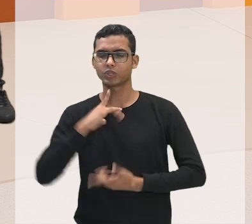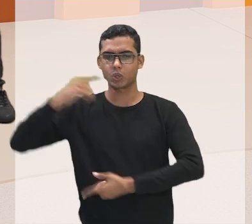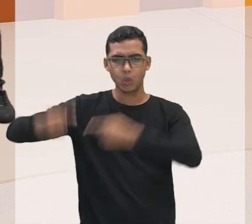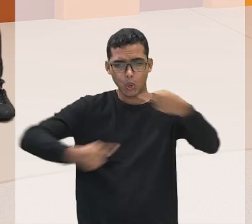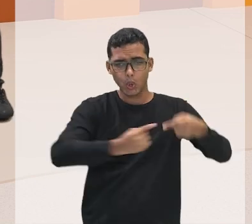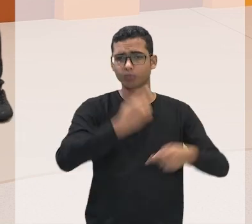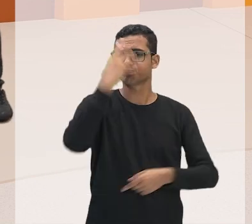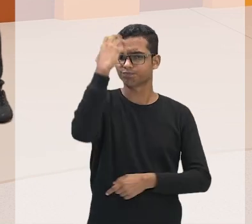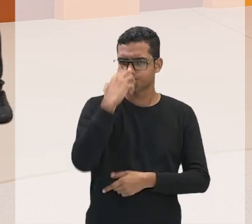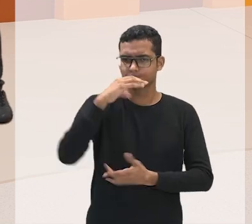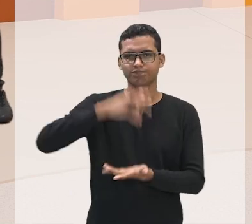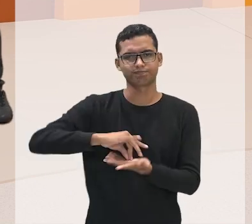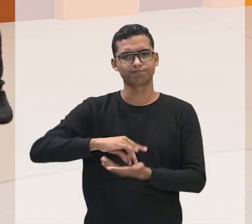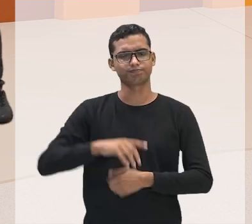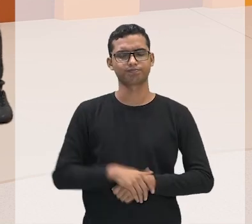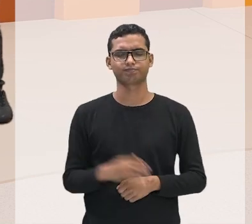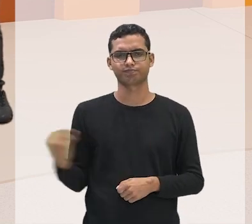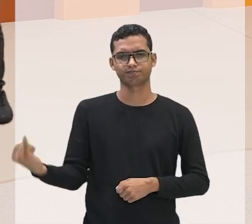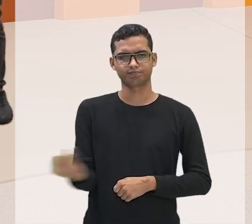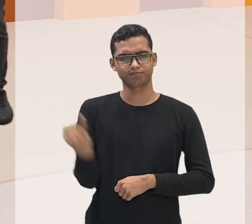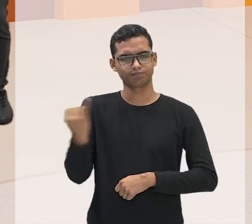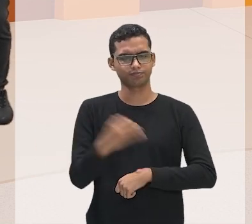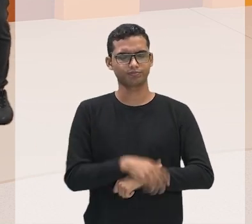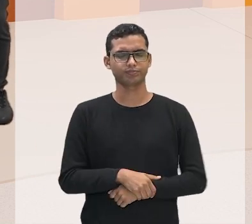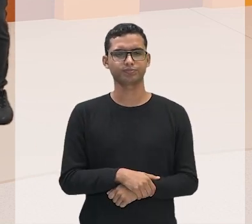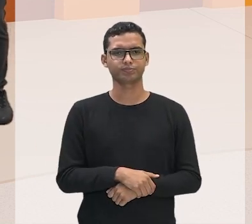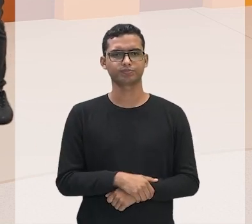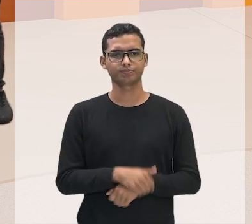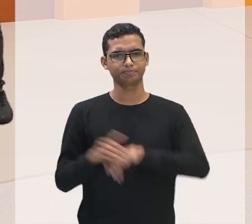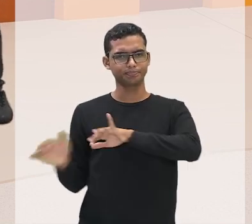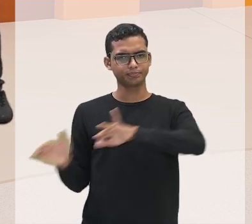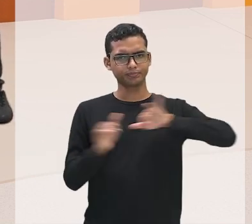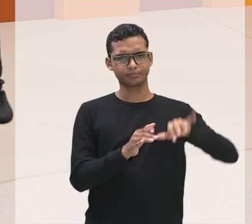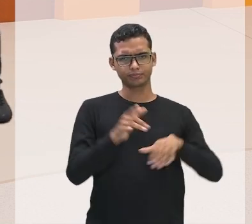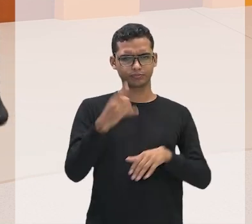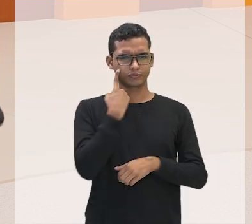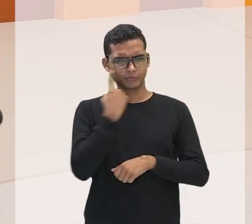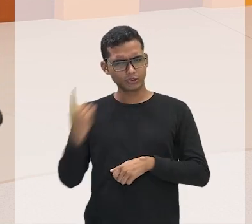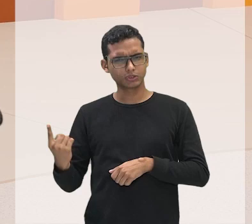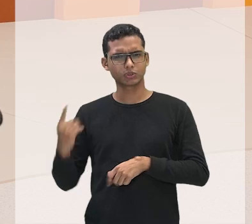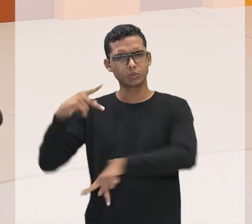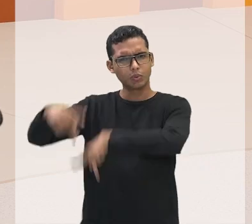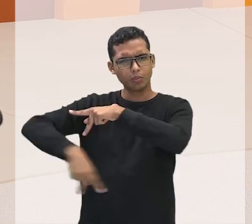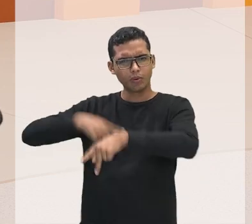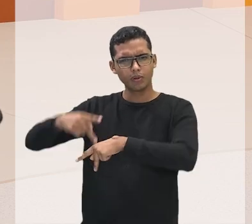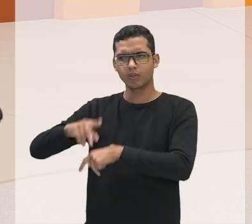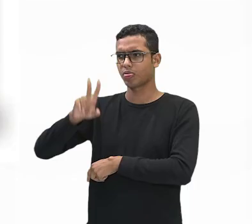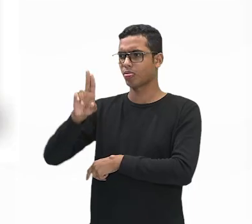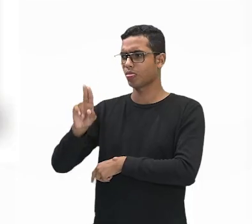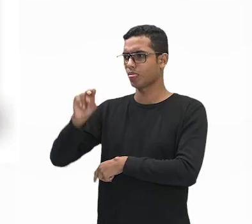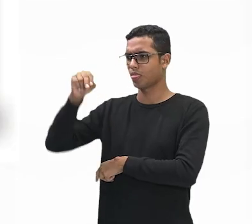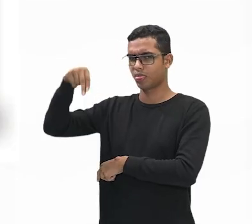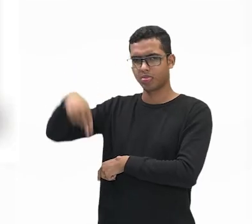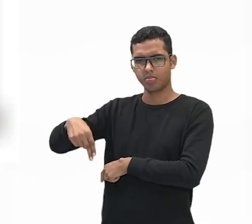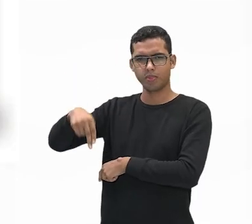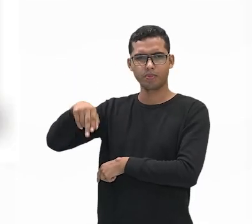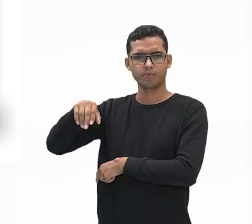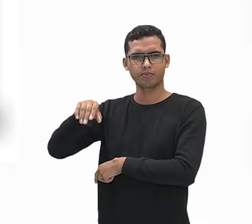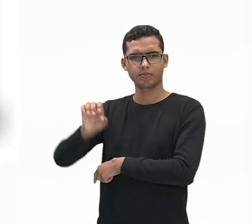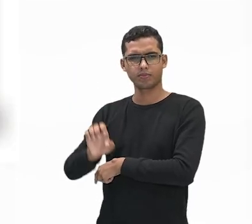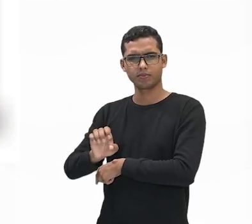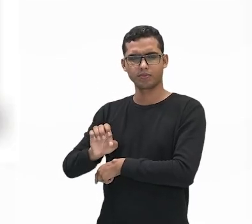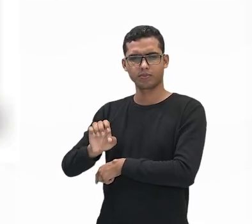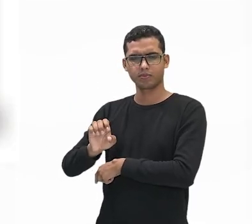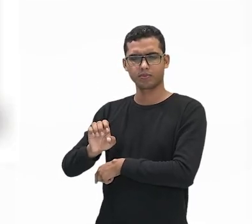vai falar sobre isso gente vocês já ouviram falar da população nem nem? Já ouviram falar disso? Como a gente vai ver nessa próxima tela tem